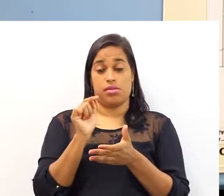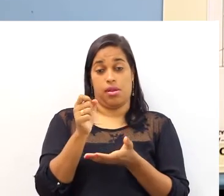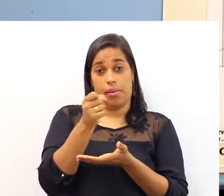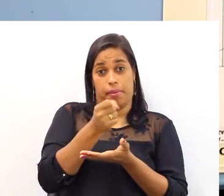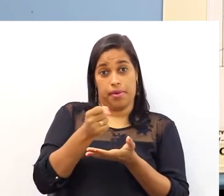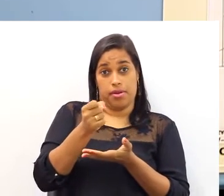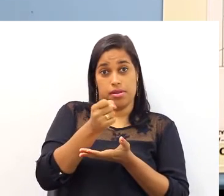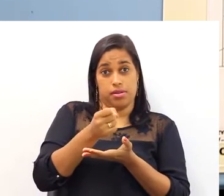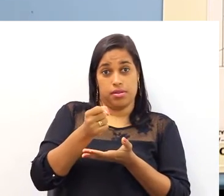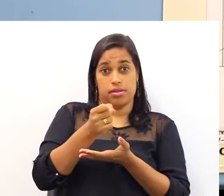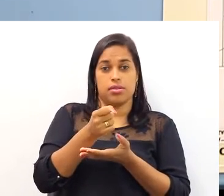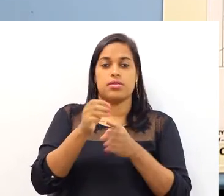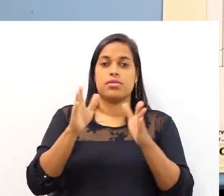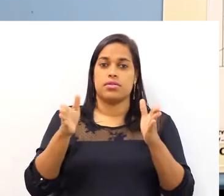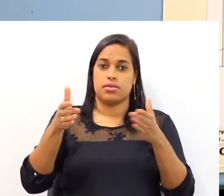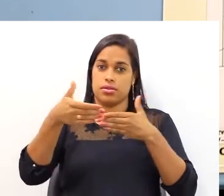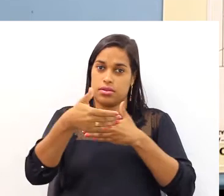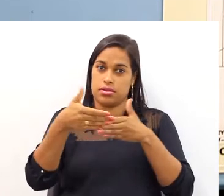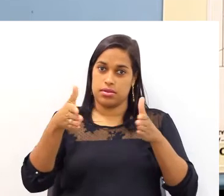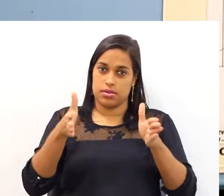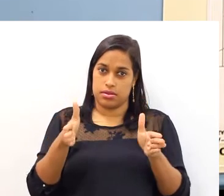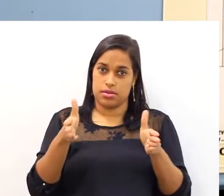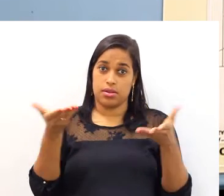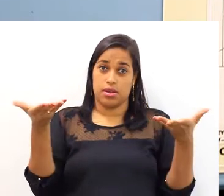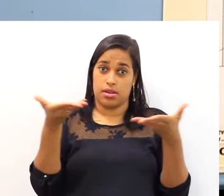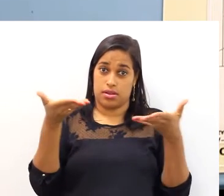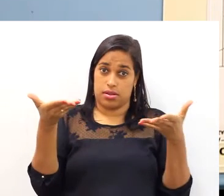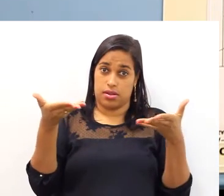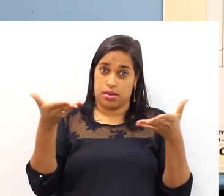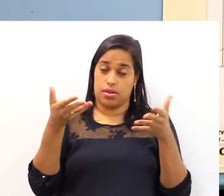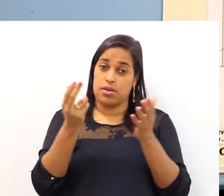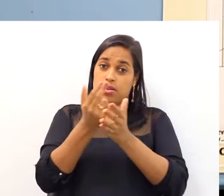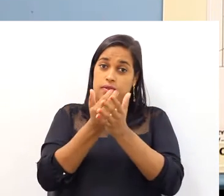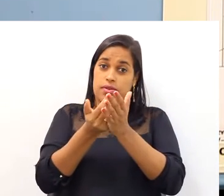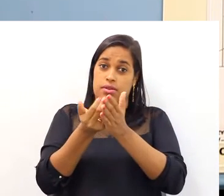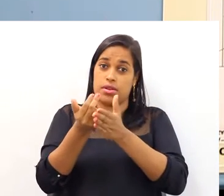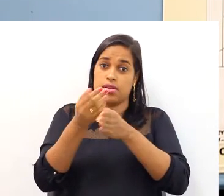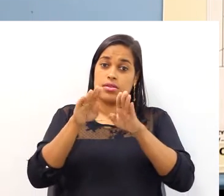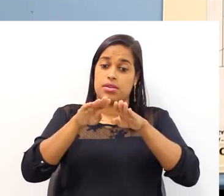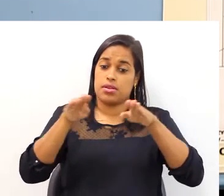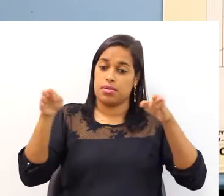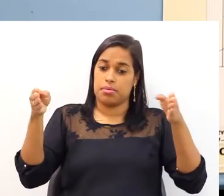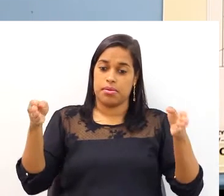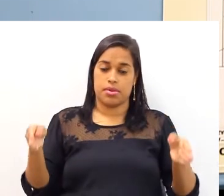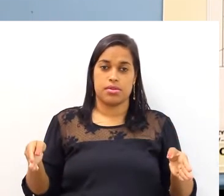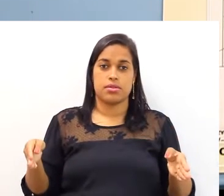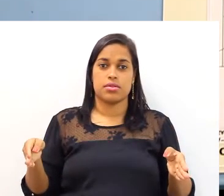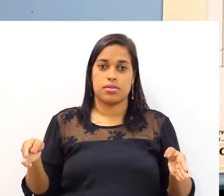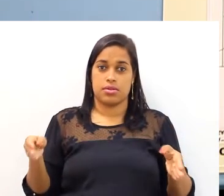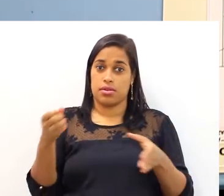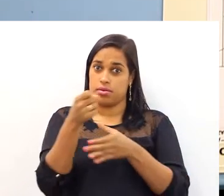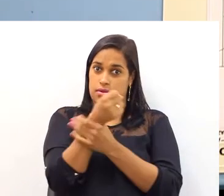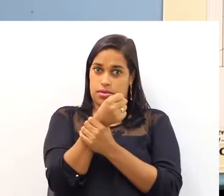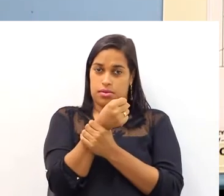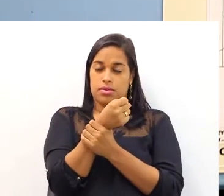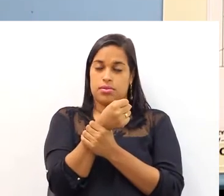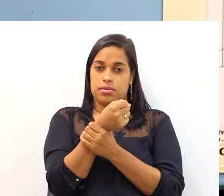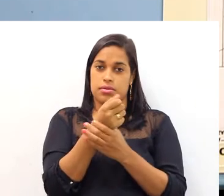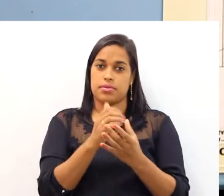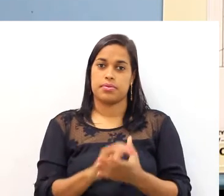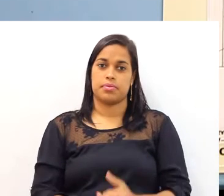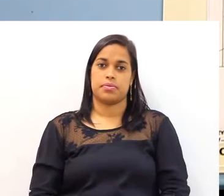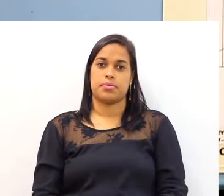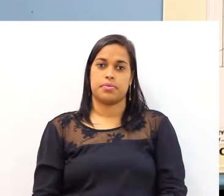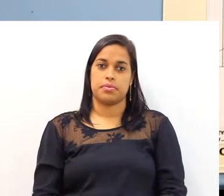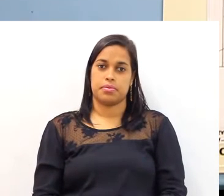Lancei a minha base da minha caixinha e agora eu posso desenhar a minha mesa redonda com